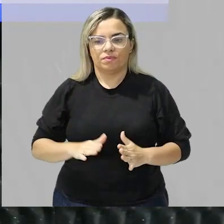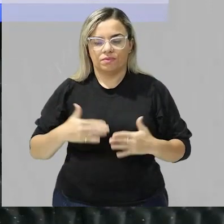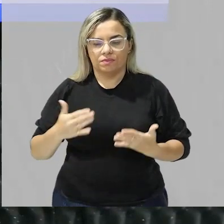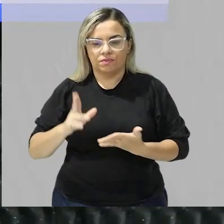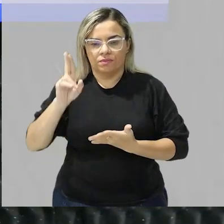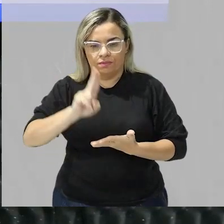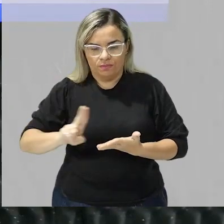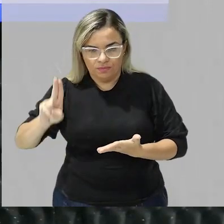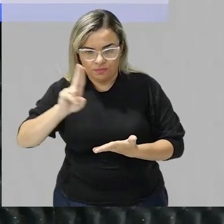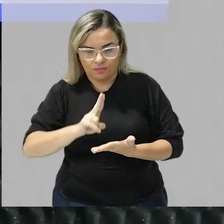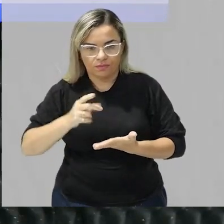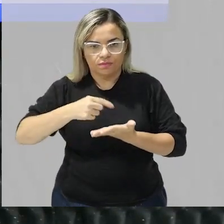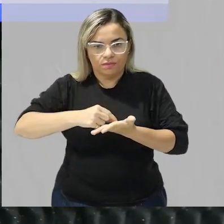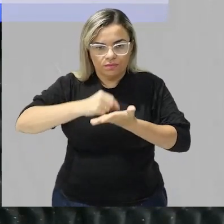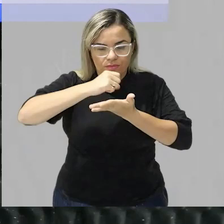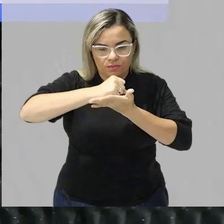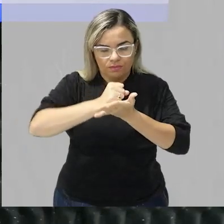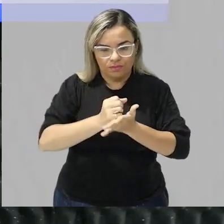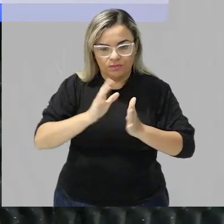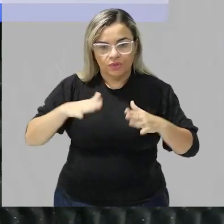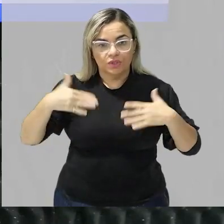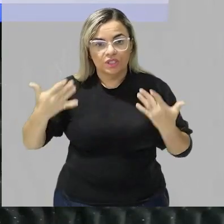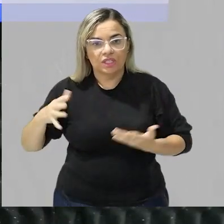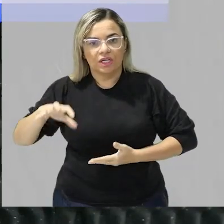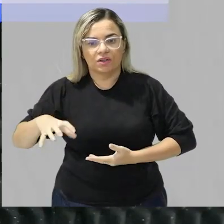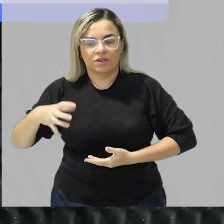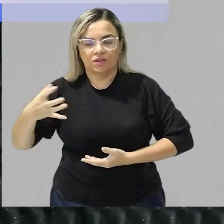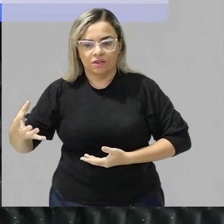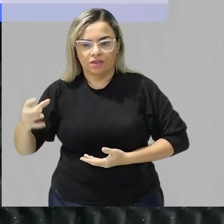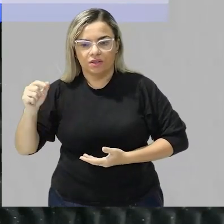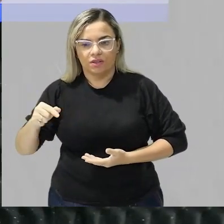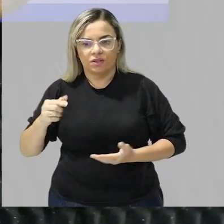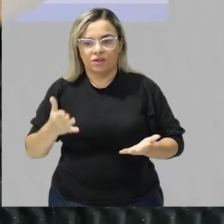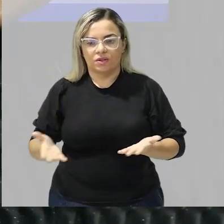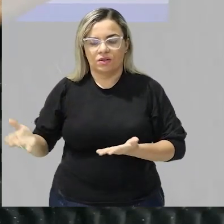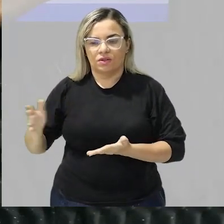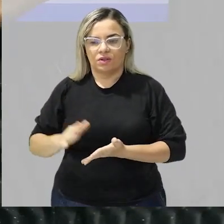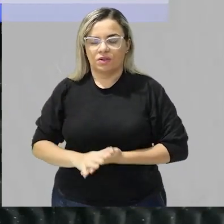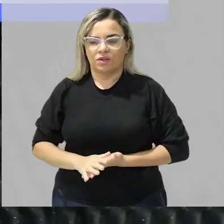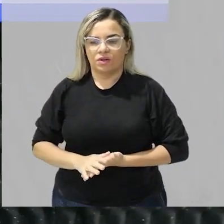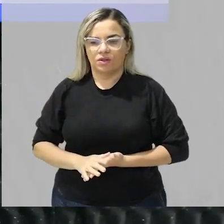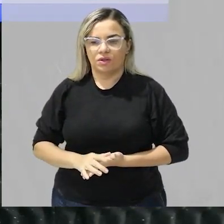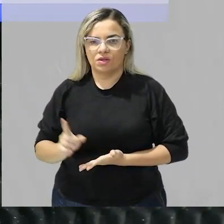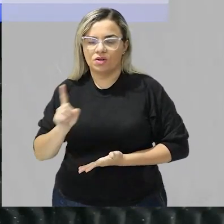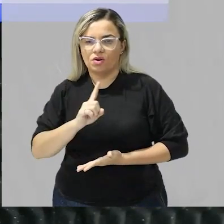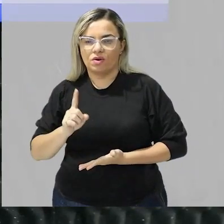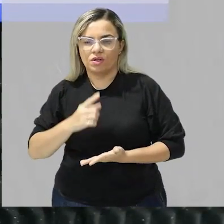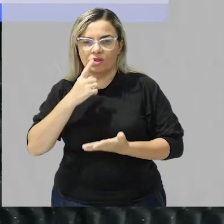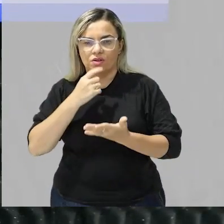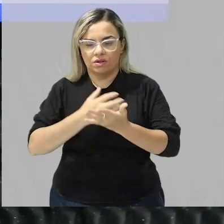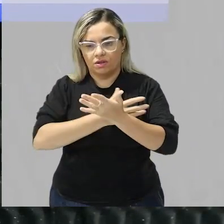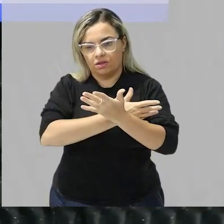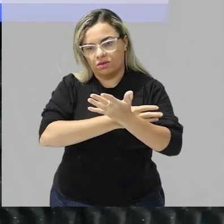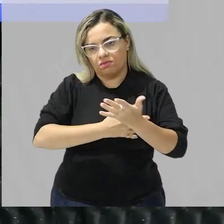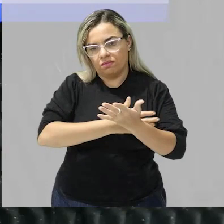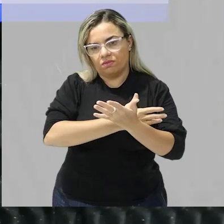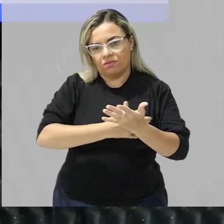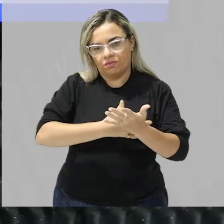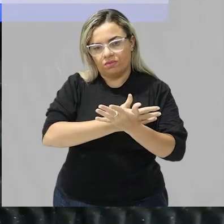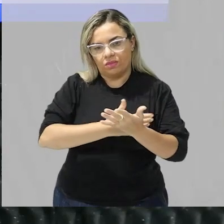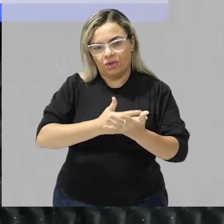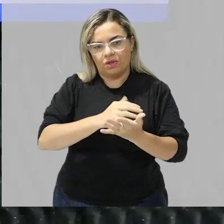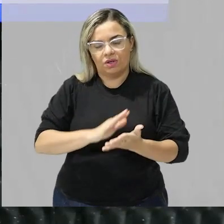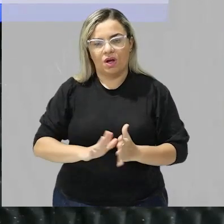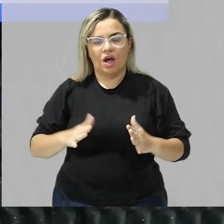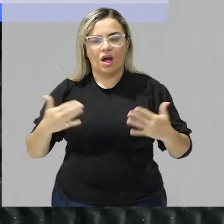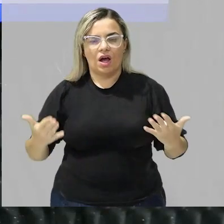administração do medicamento o vai acontecer os triglicerídeos não vão ser formados então a concentração agora